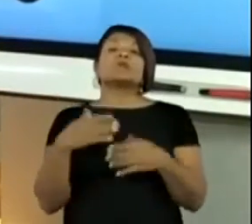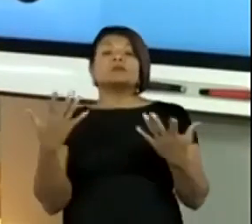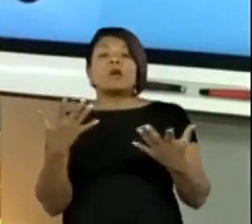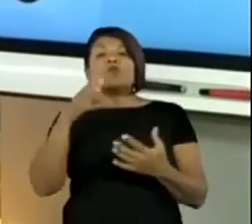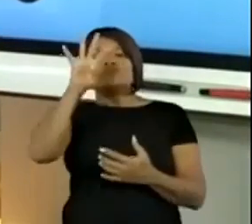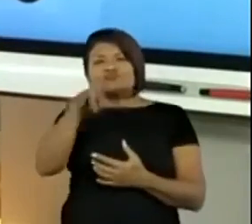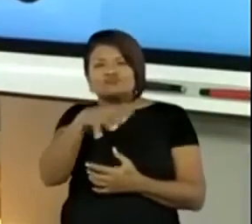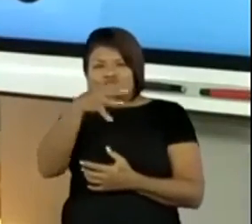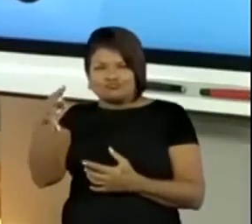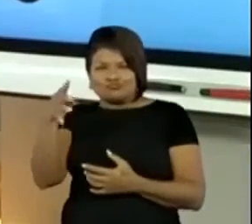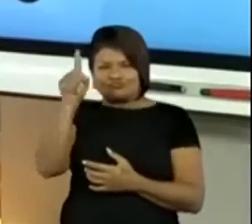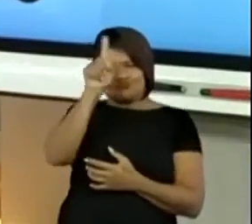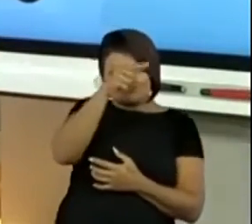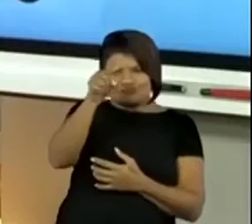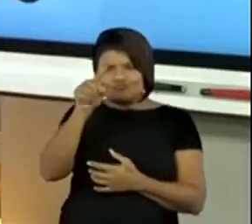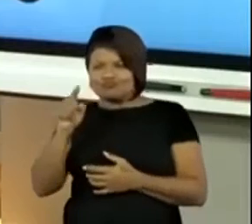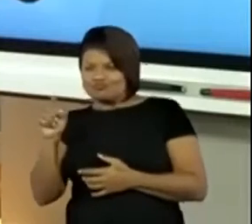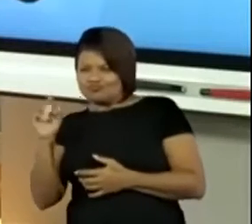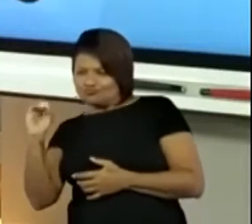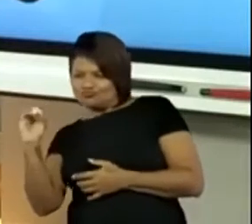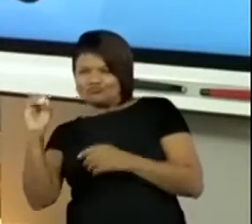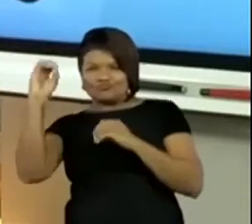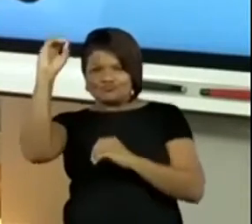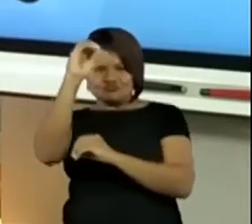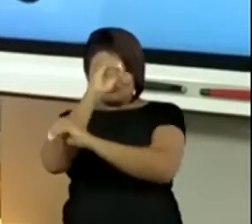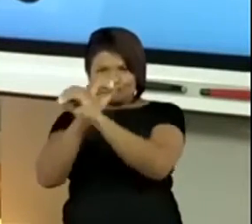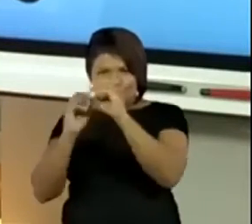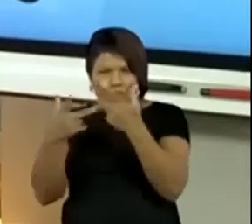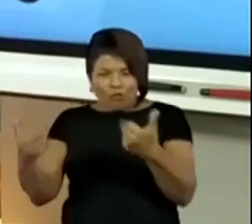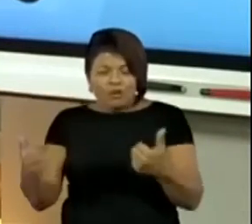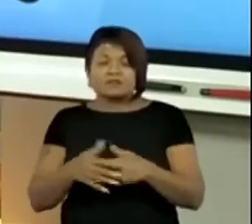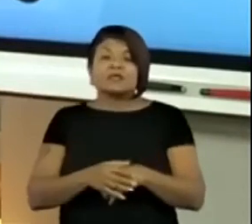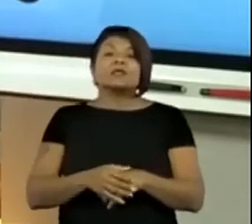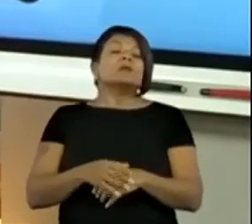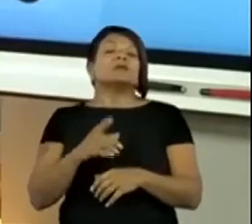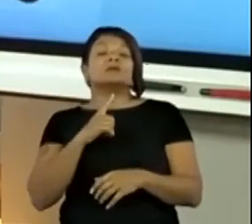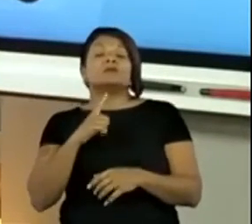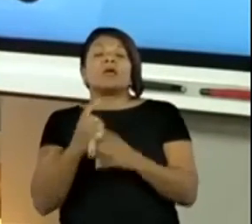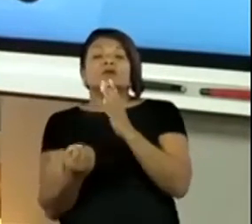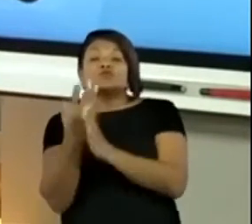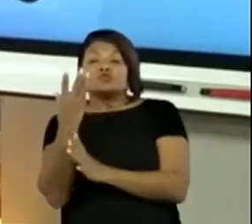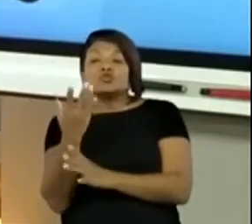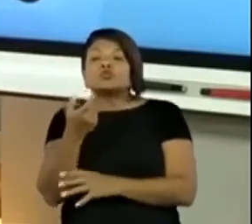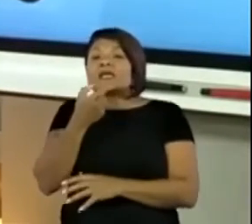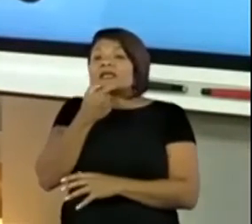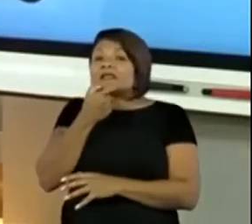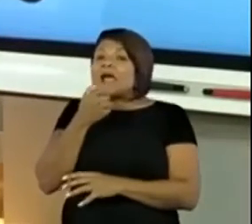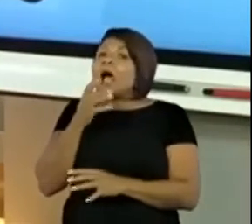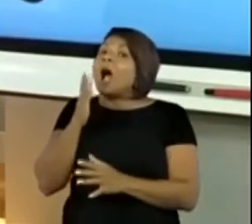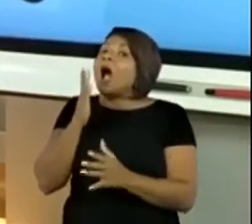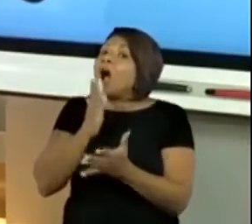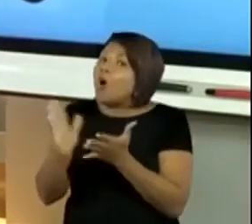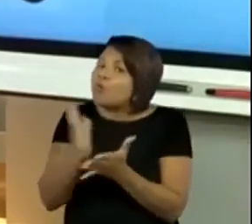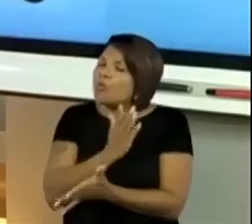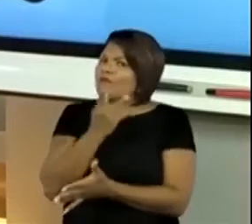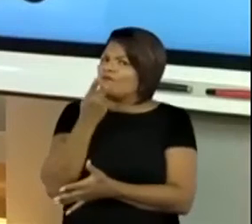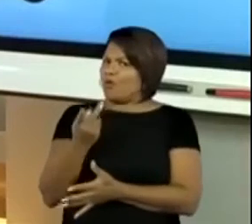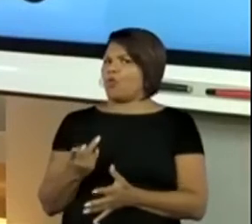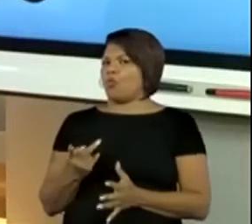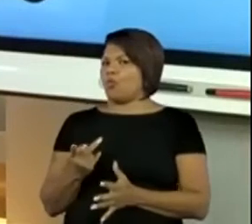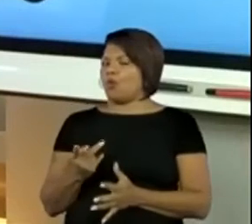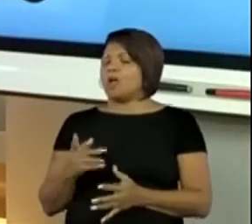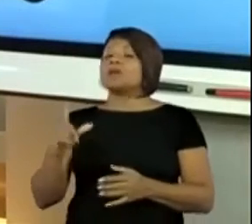jogo da velha, alguém defende isso, né? Então, dizem que o jogo da velha, ele surgiu na Inglaterra. Então, tinha as